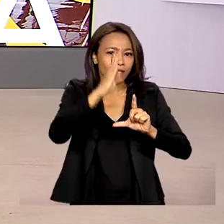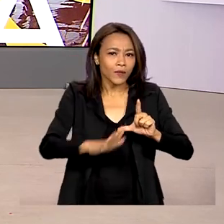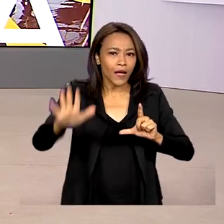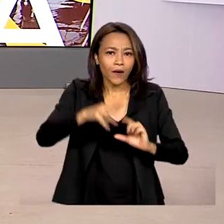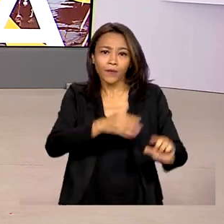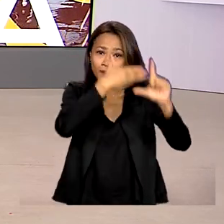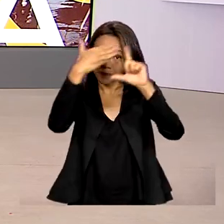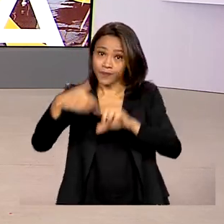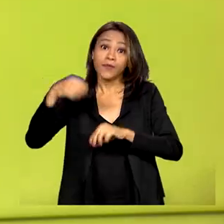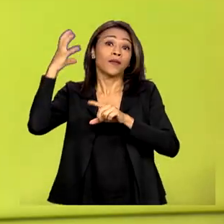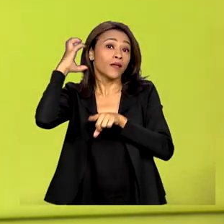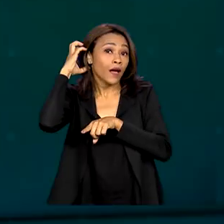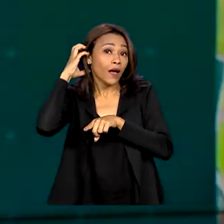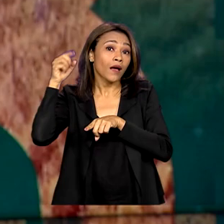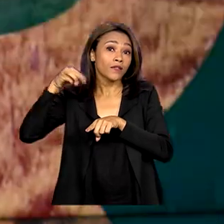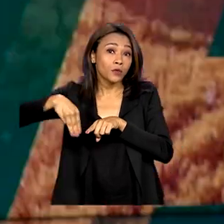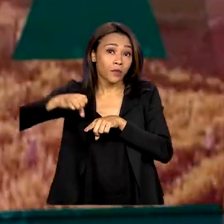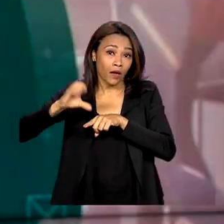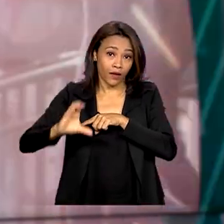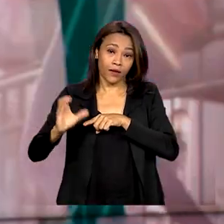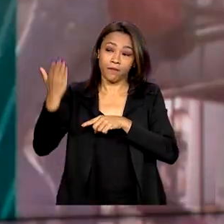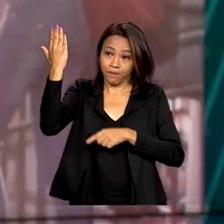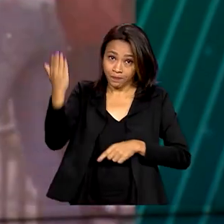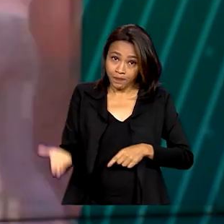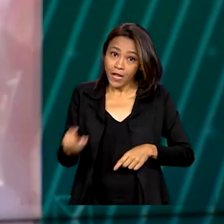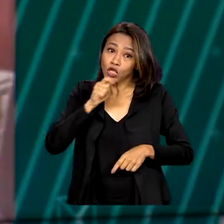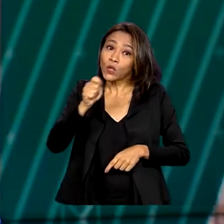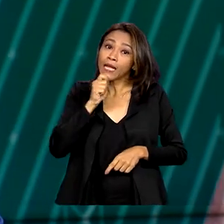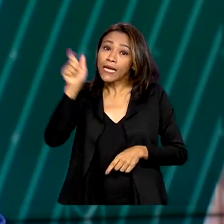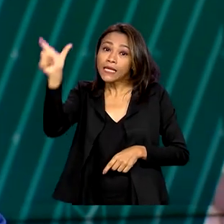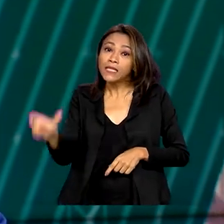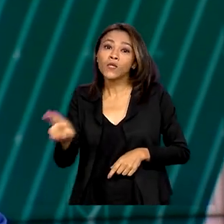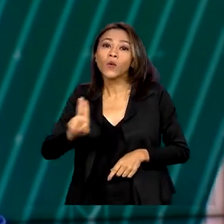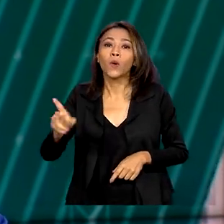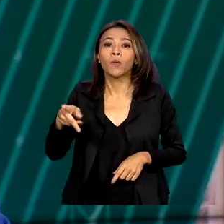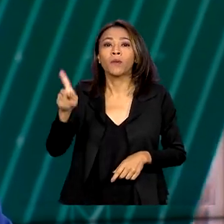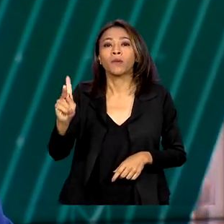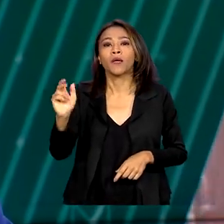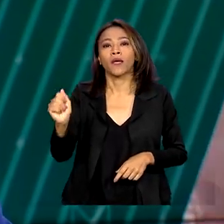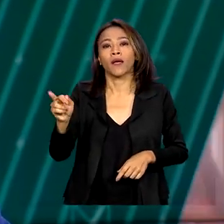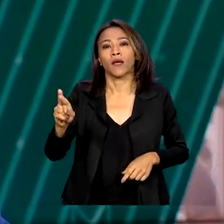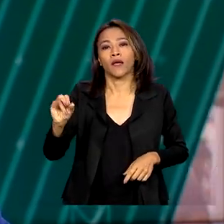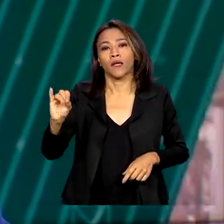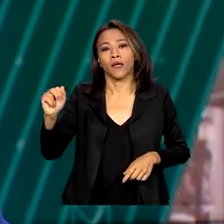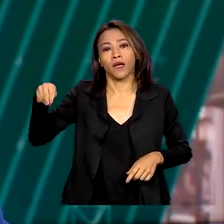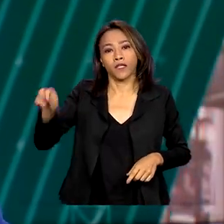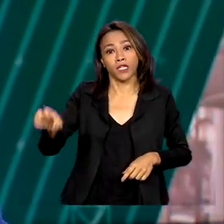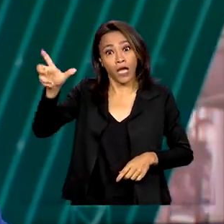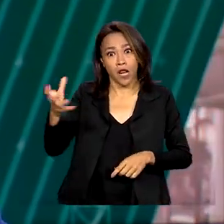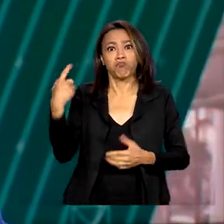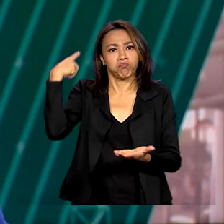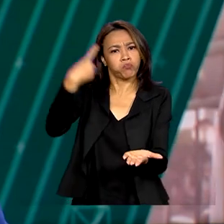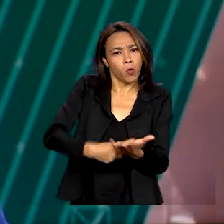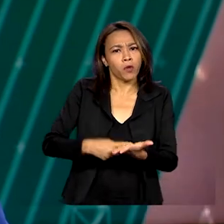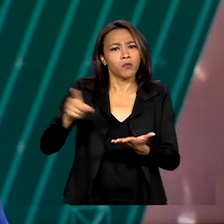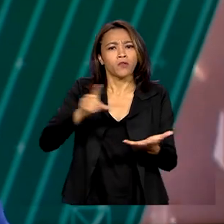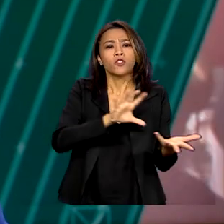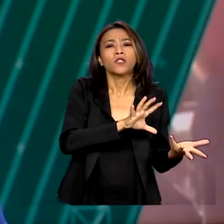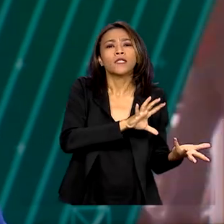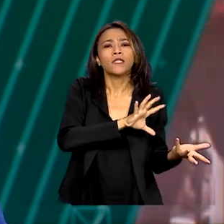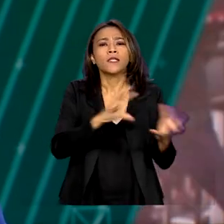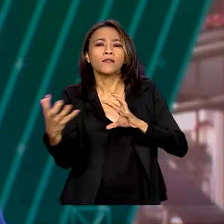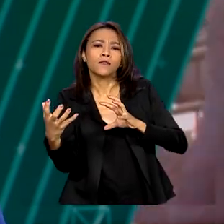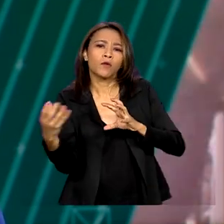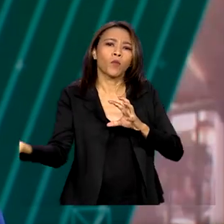MEC. A jornalista Cariane Costa, empregada concursada, assume com a missão de fazer o processo de transição